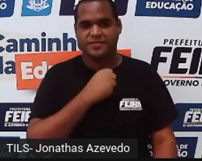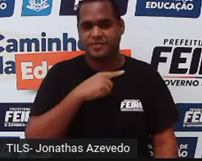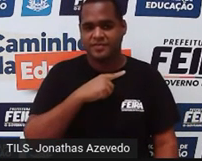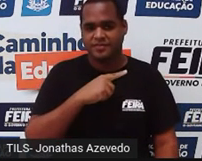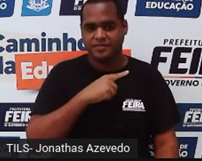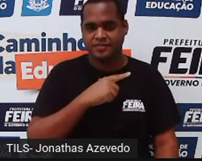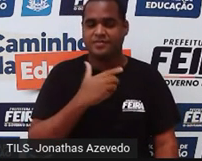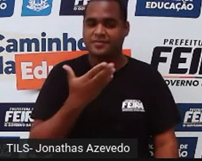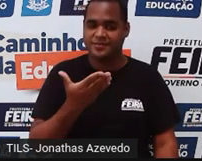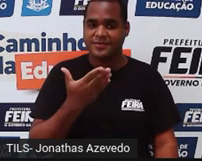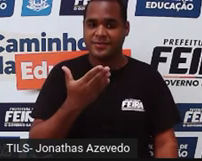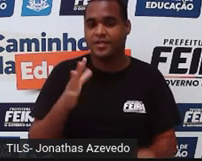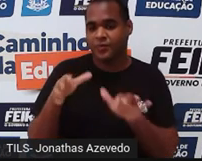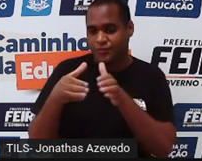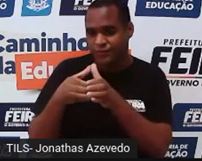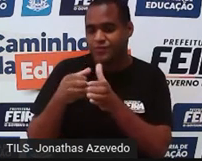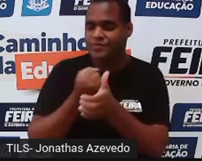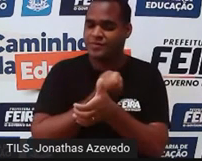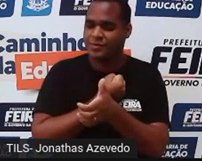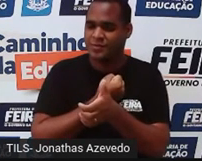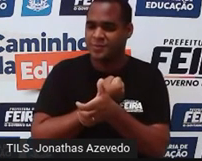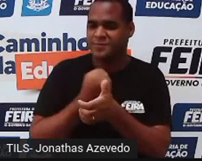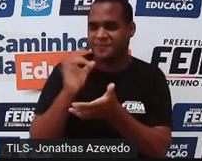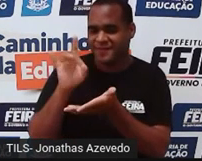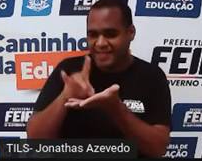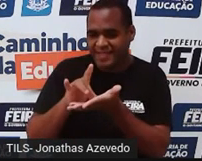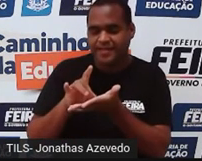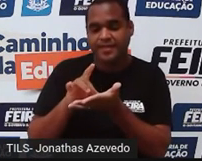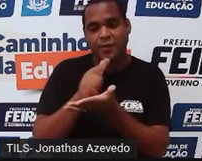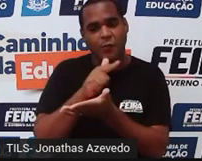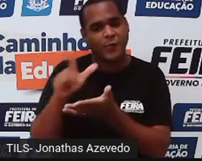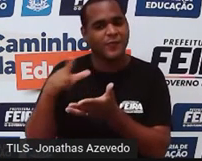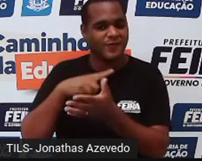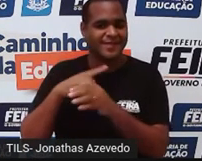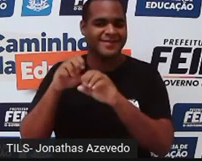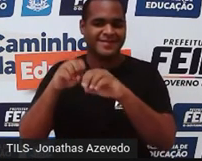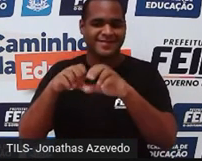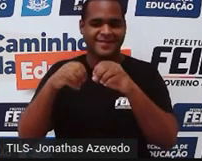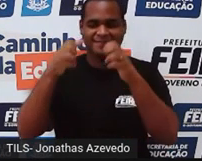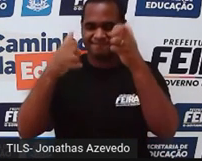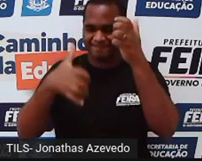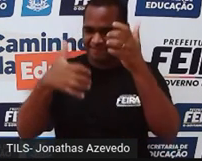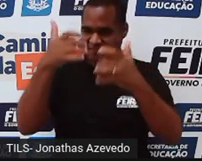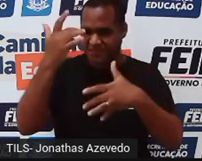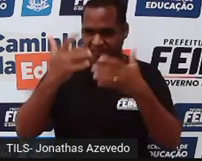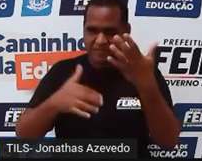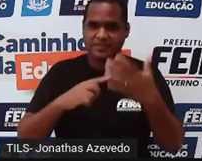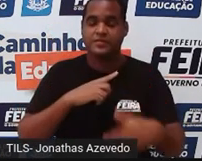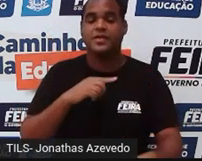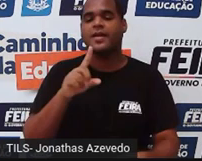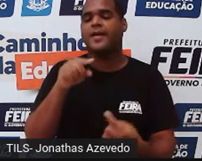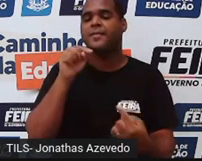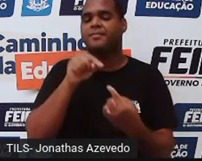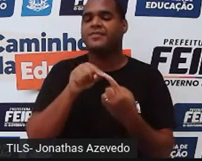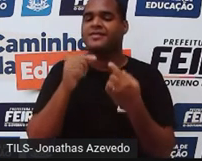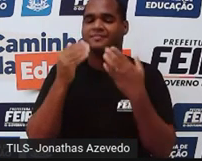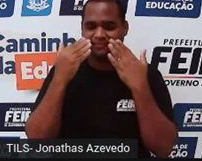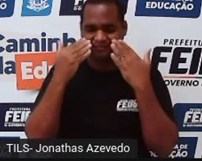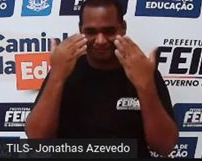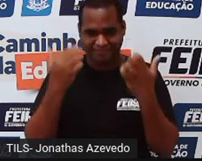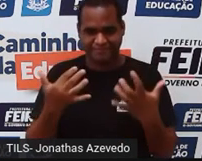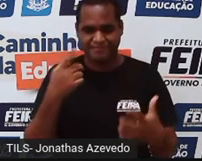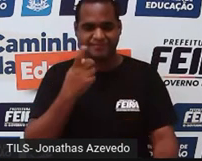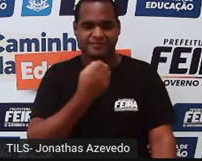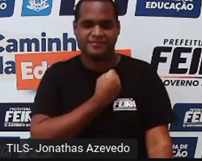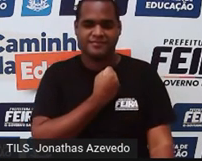conjunto dos números reais. Mas isso fica para uma próxima aula, tá? E tem um jeito de simbolizar esses